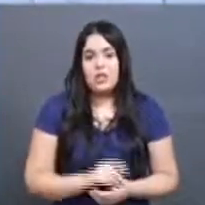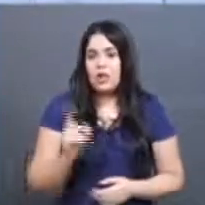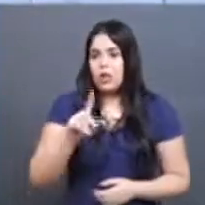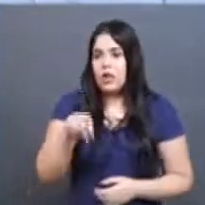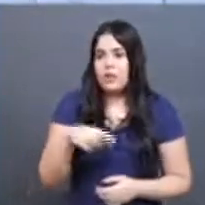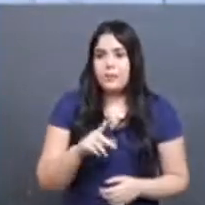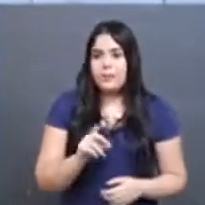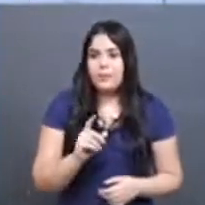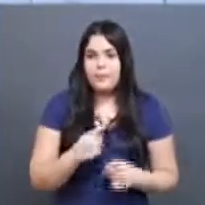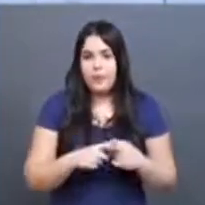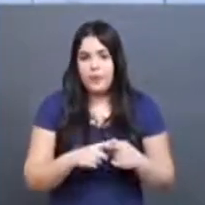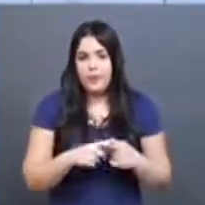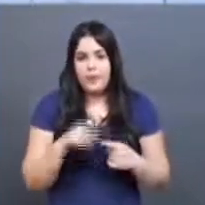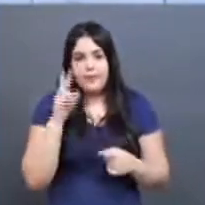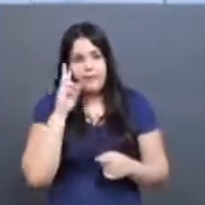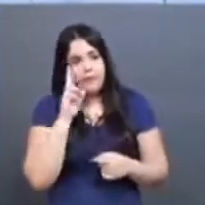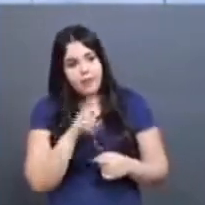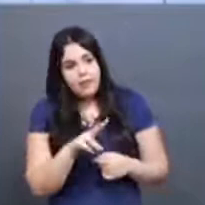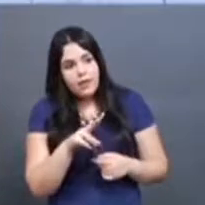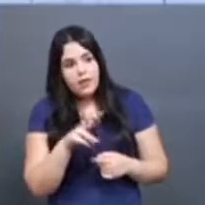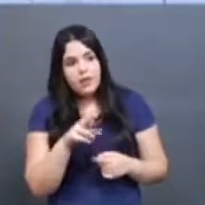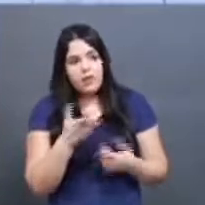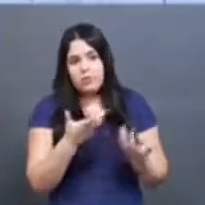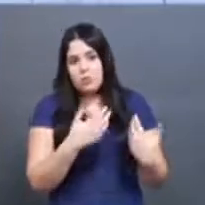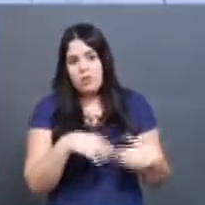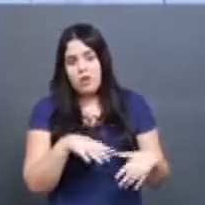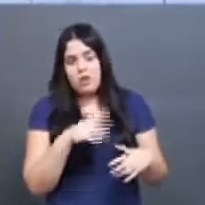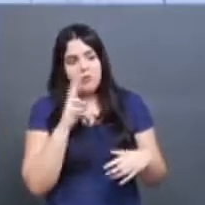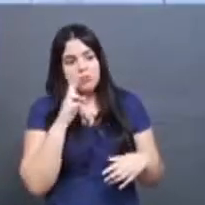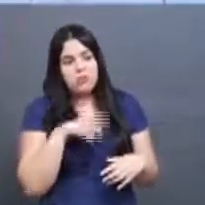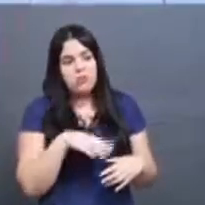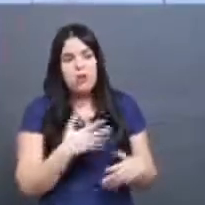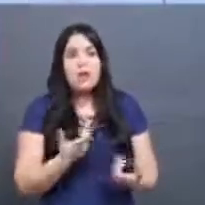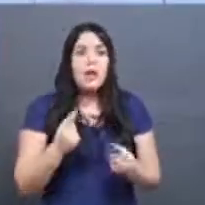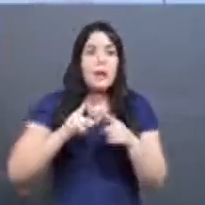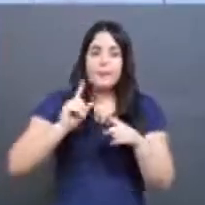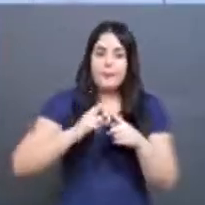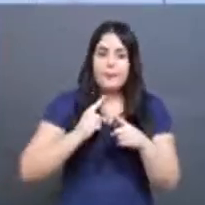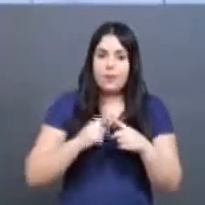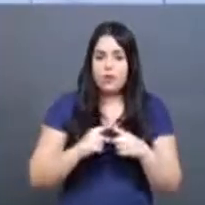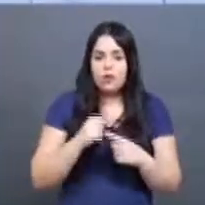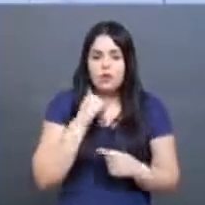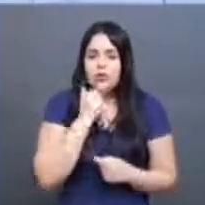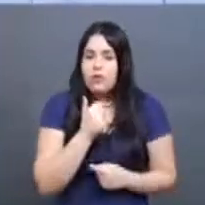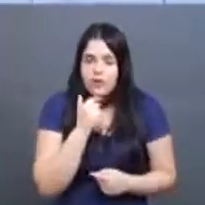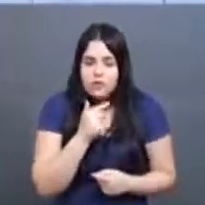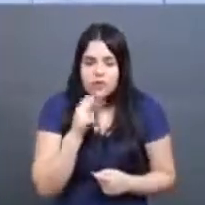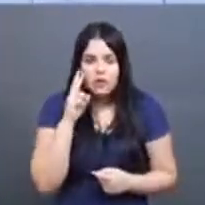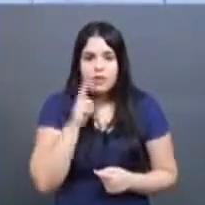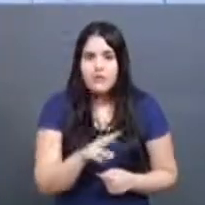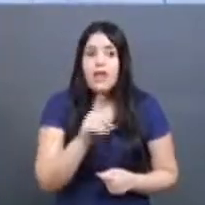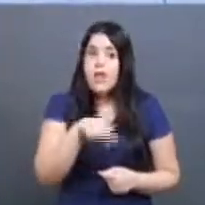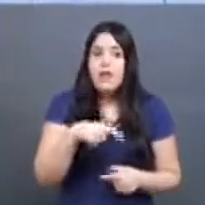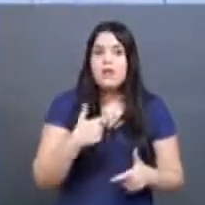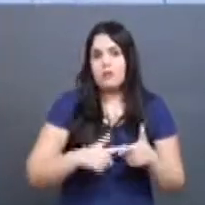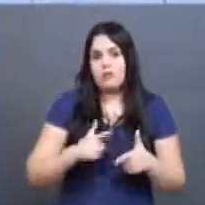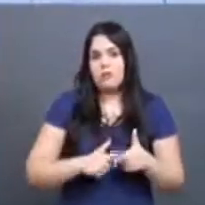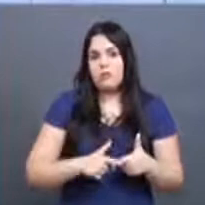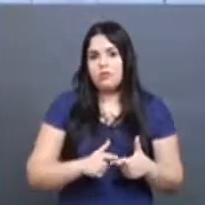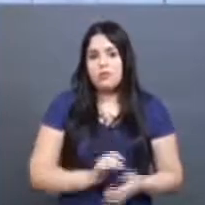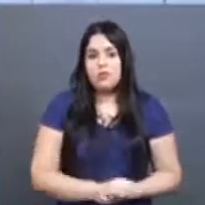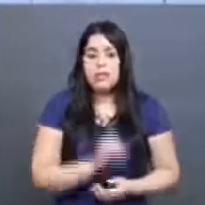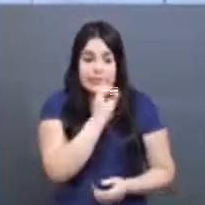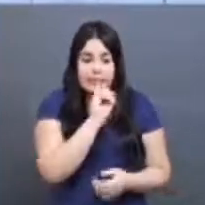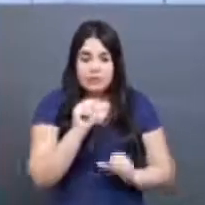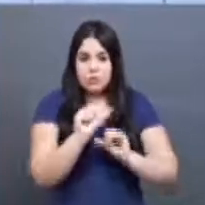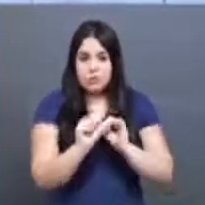vendo e não querem ver. Elas não percebem que aquilo está acontecendo. Não identificam aquilo como um problema. E se